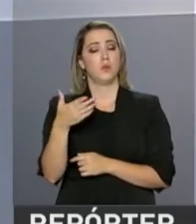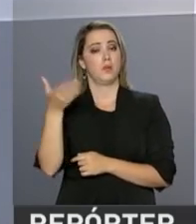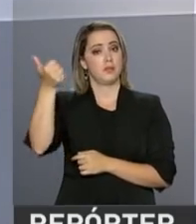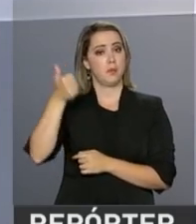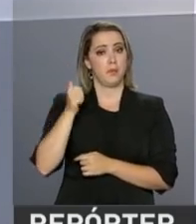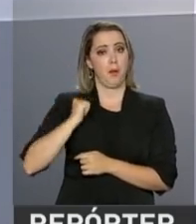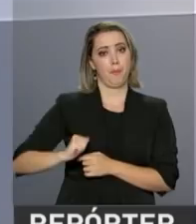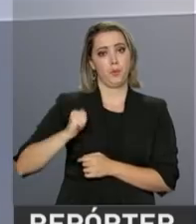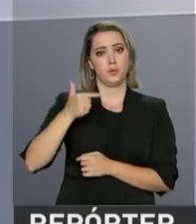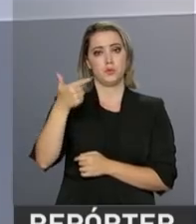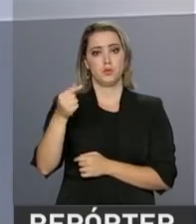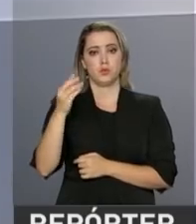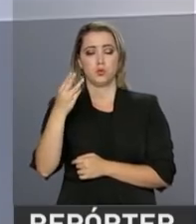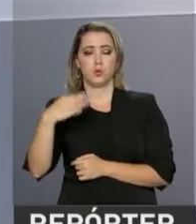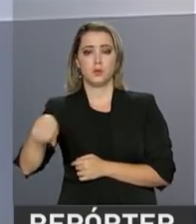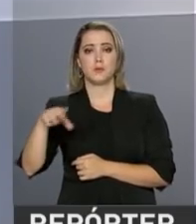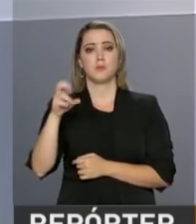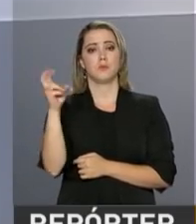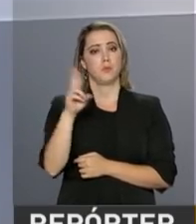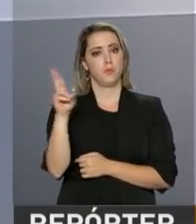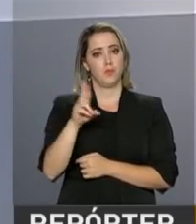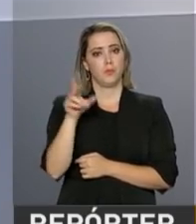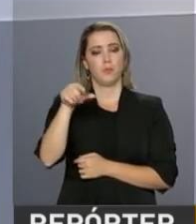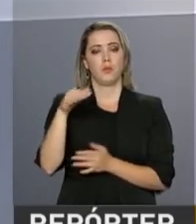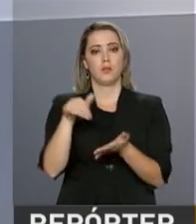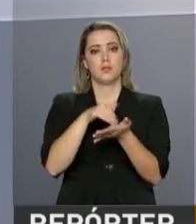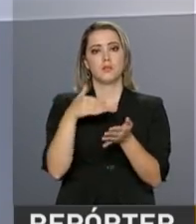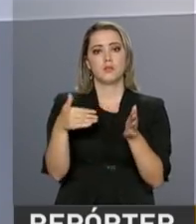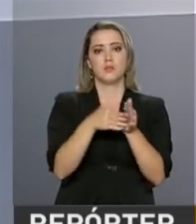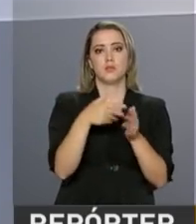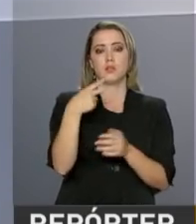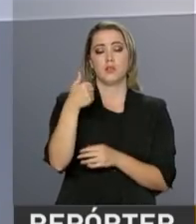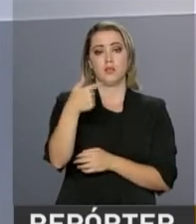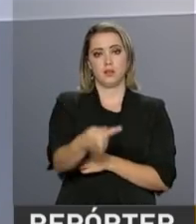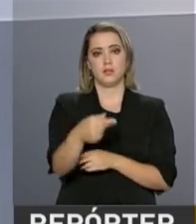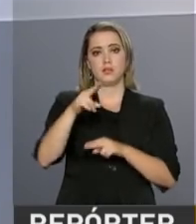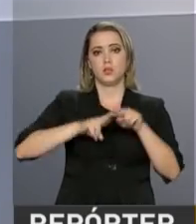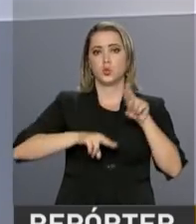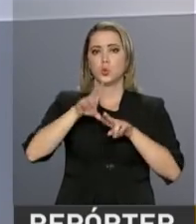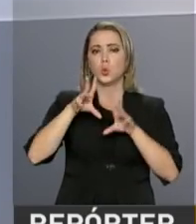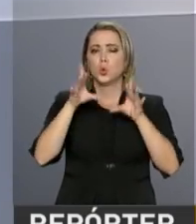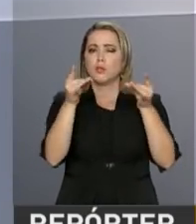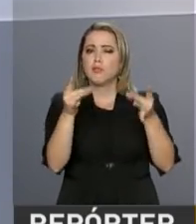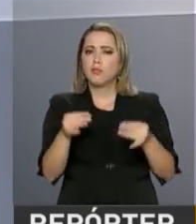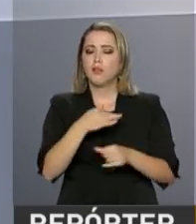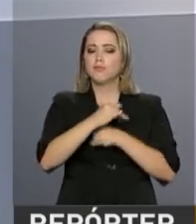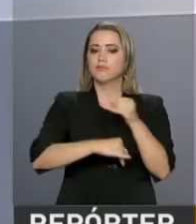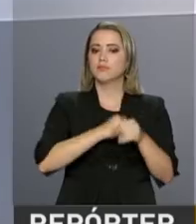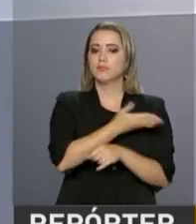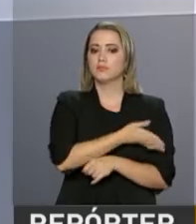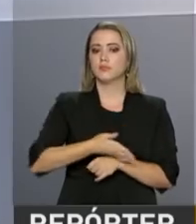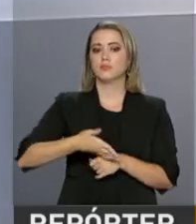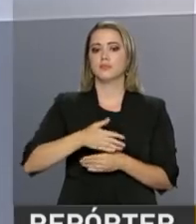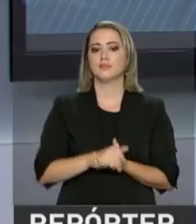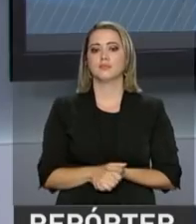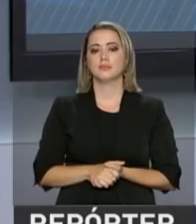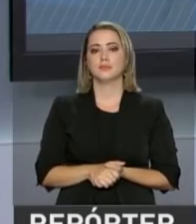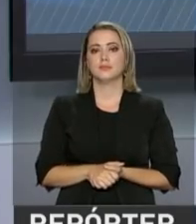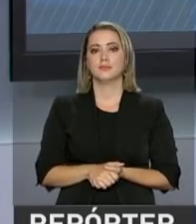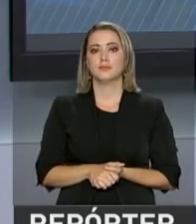.500,00. E as inscrições vão até o dia 7 de junho. Todos os detalhes estão no site da FUNARTE.